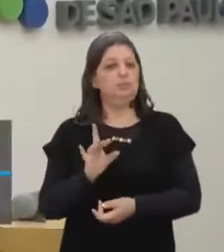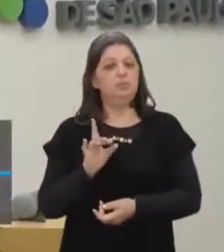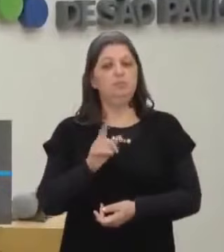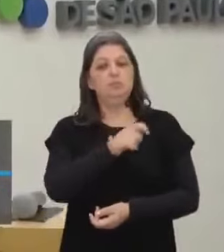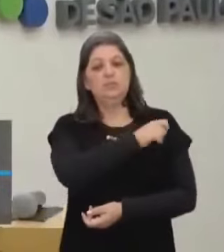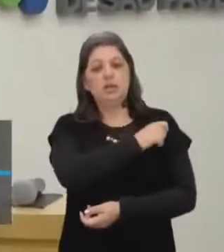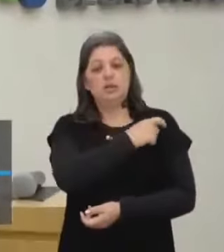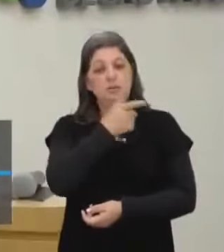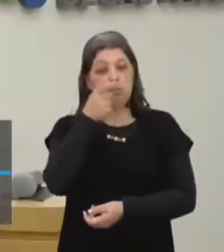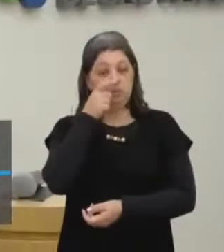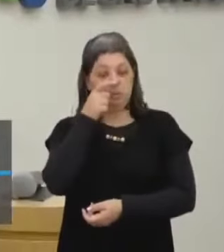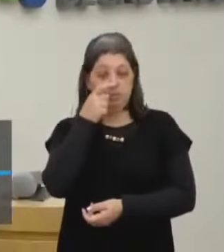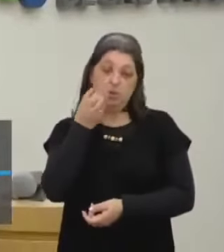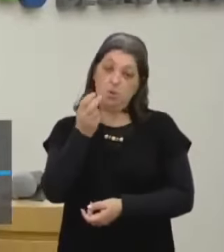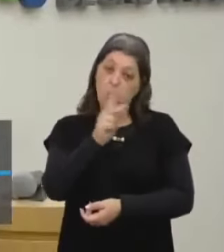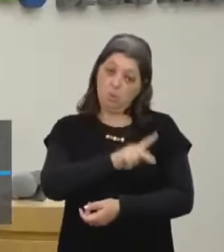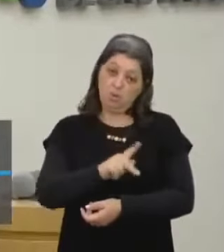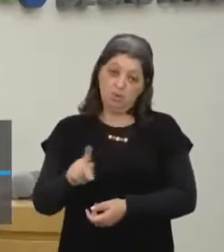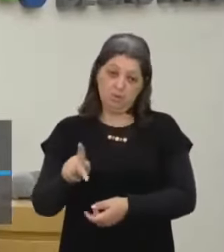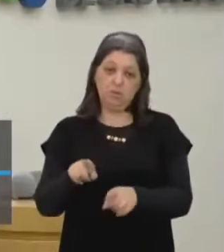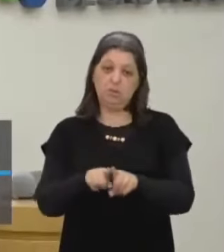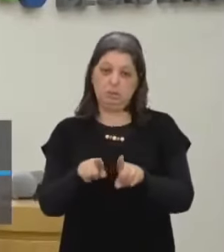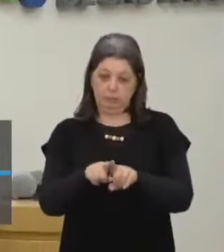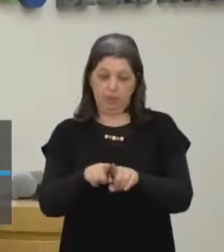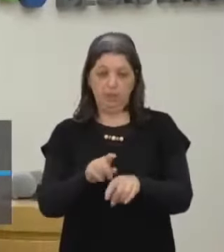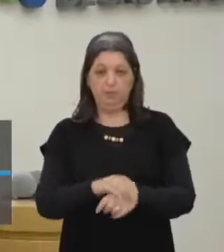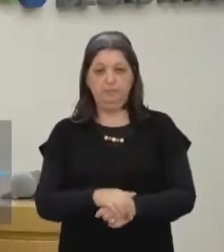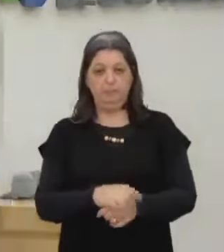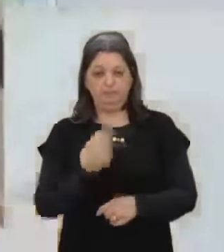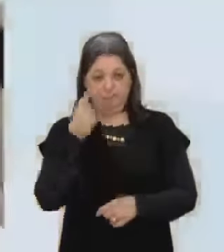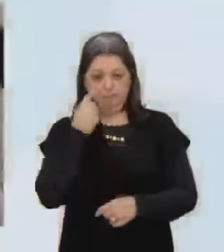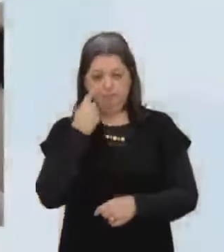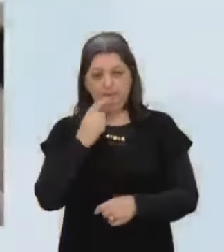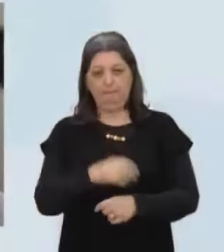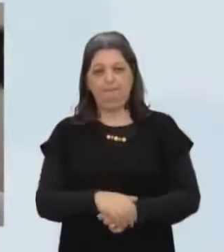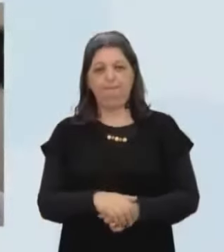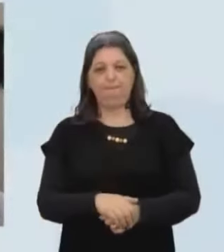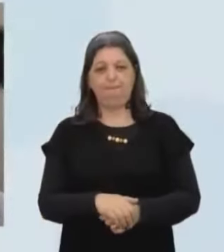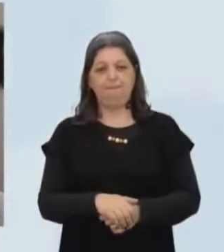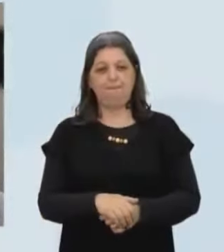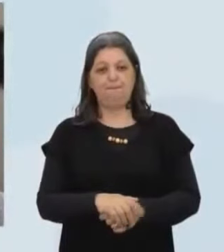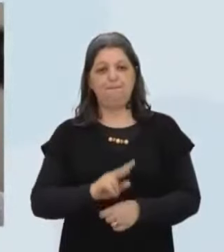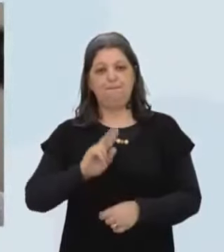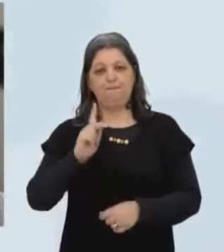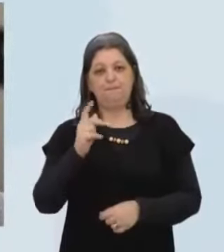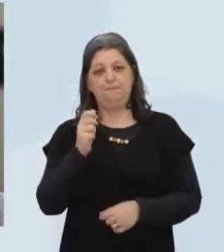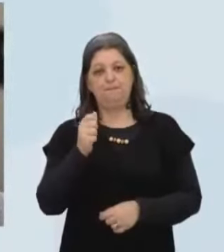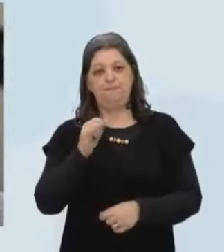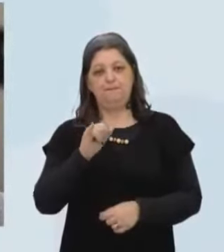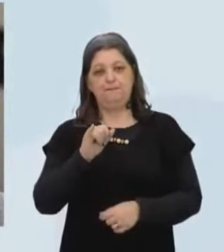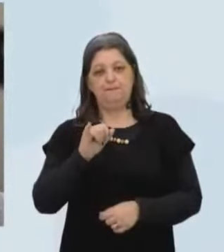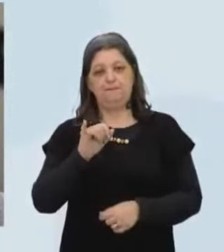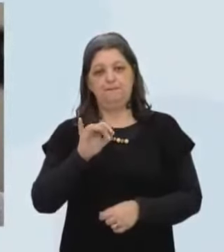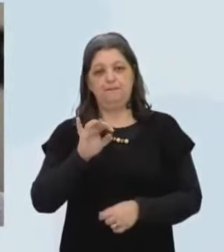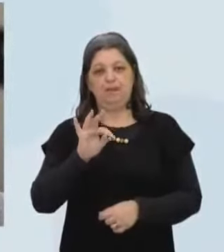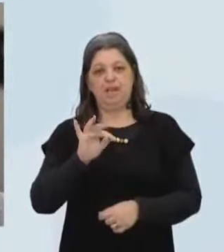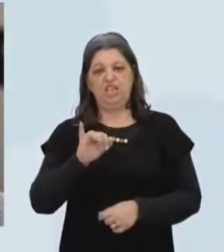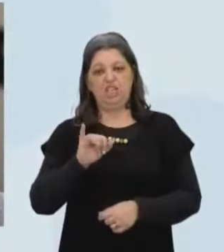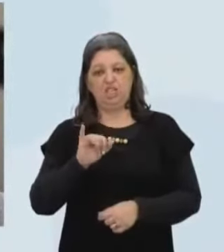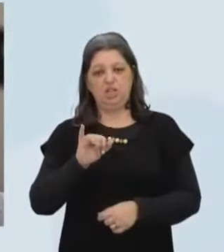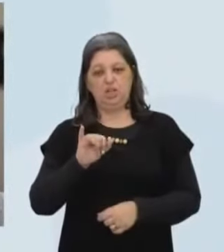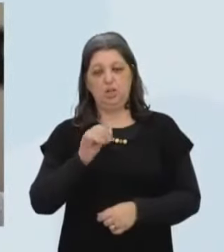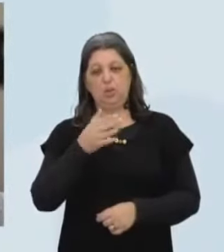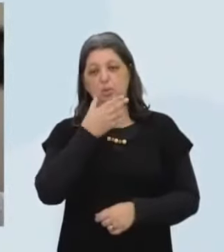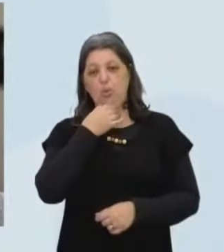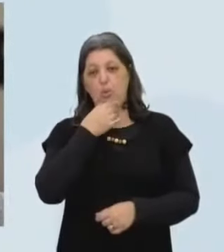Conseguir pegar Conseguir se apropriar Volta aqui pro LED Da letra Haiti Do Caetano Veloso E